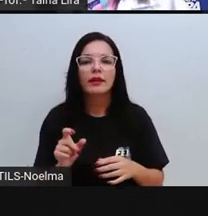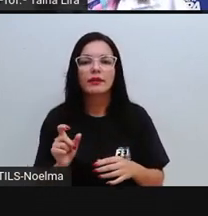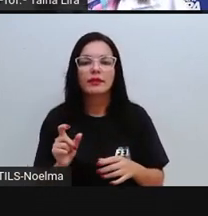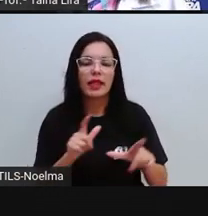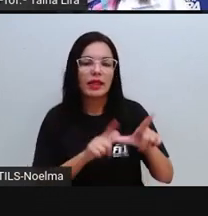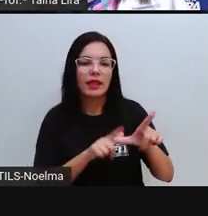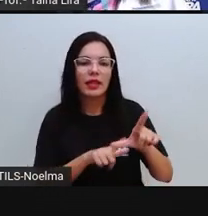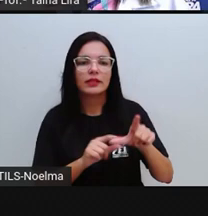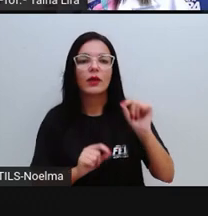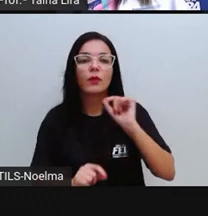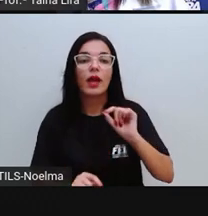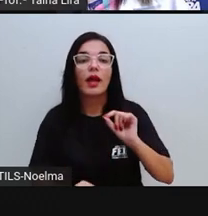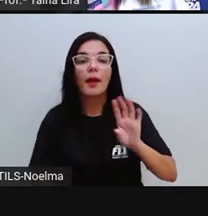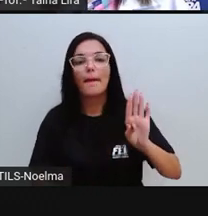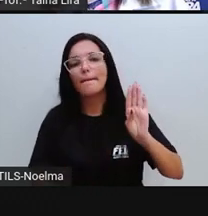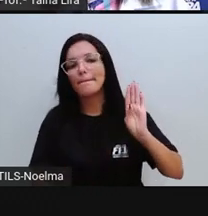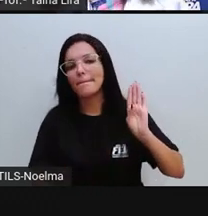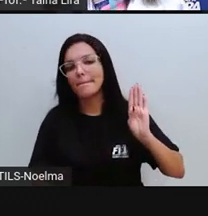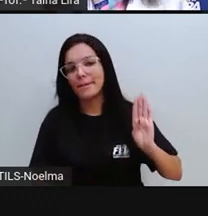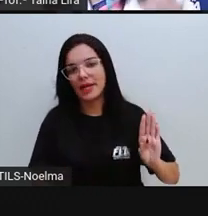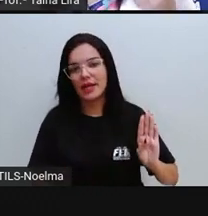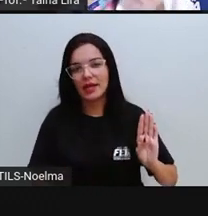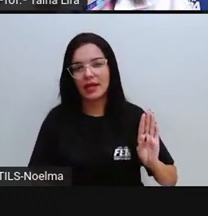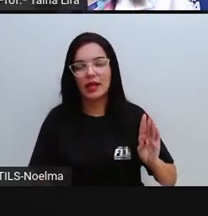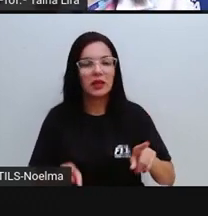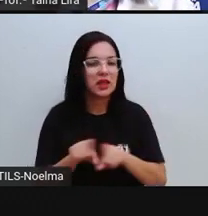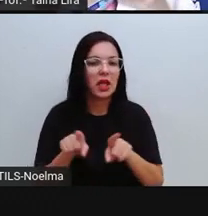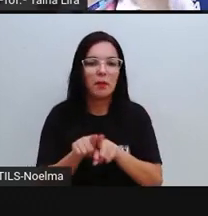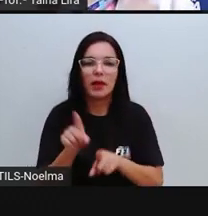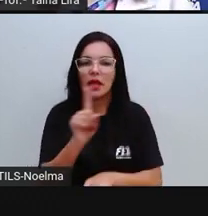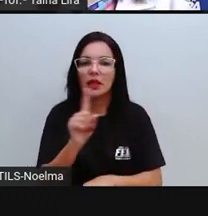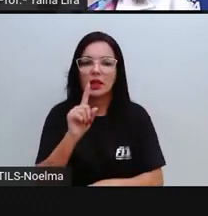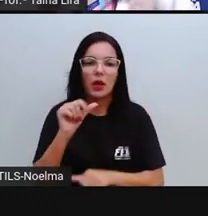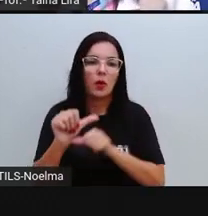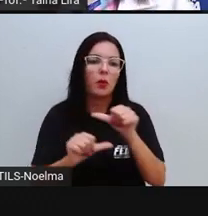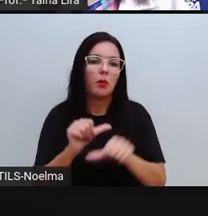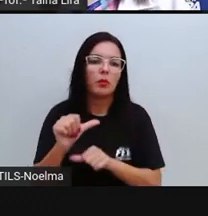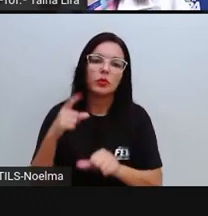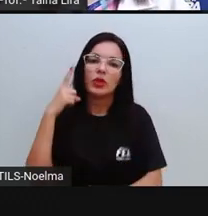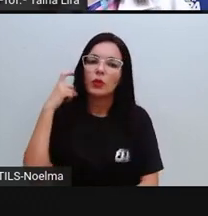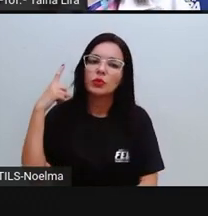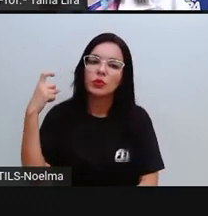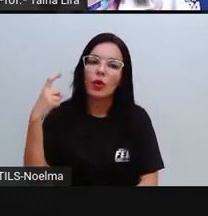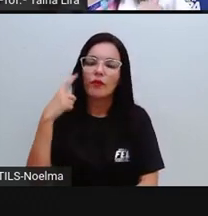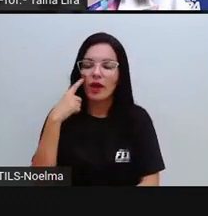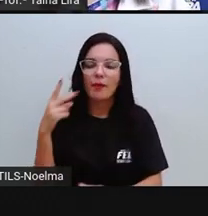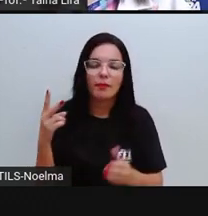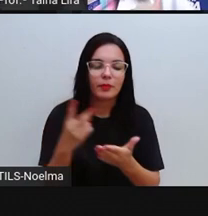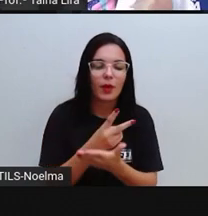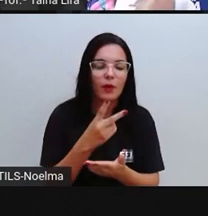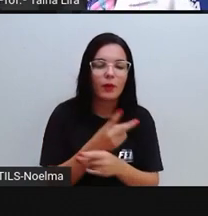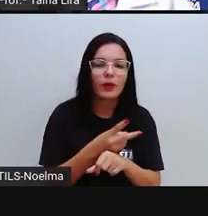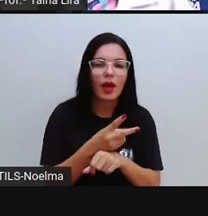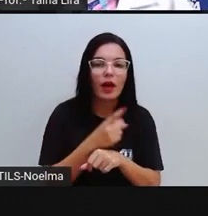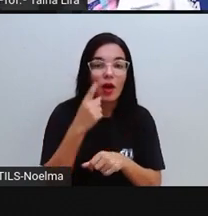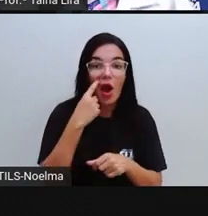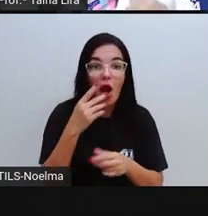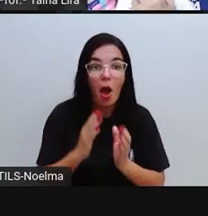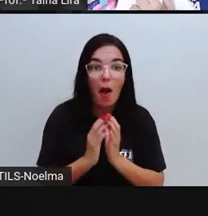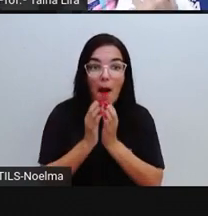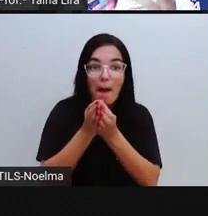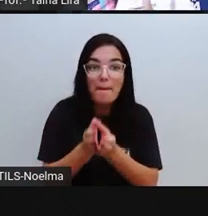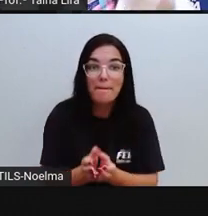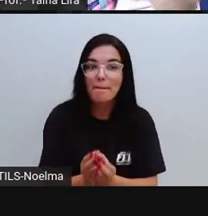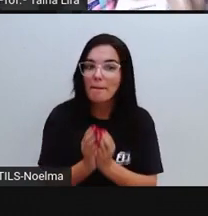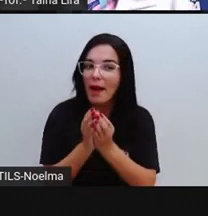muda o som é a letra B. Então, vamos procurar agora palavrinhas com B lá no texto, ó. Barco, ele